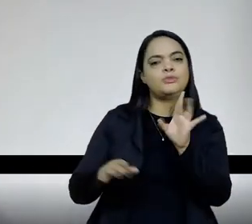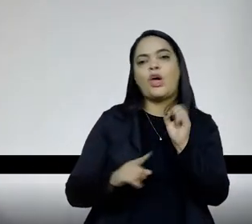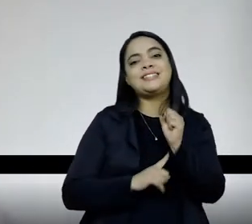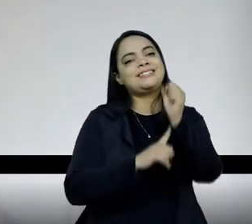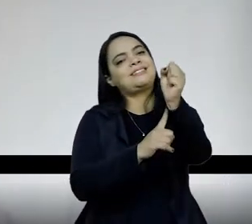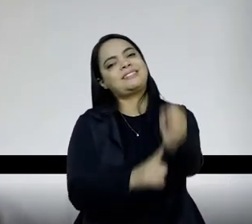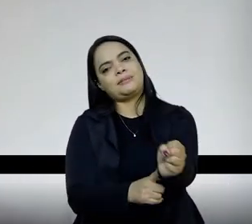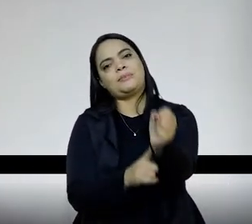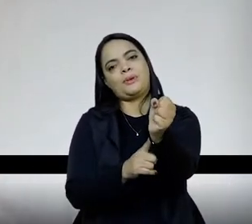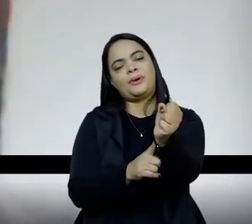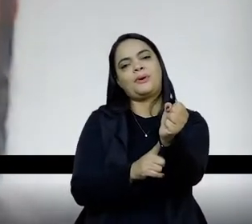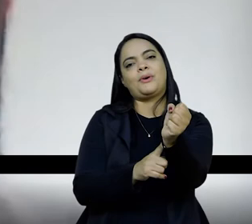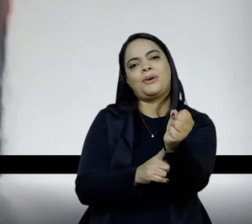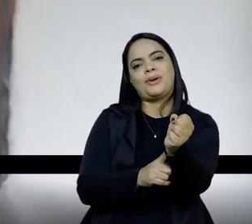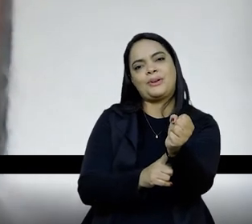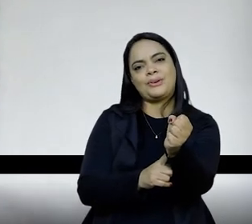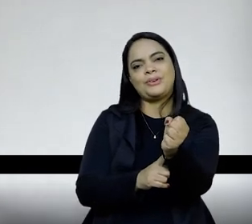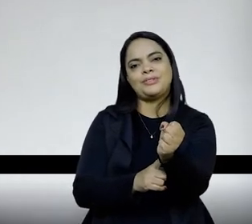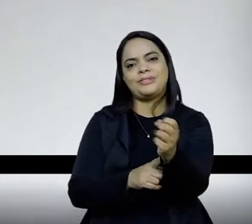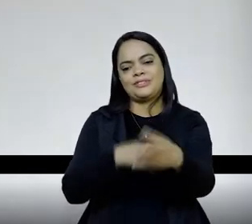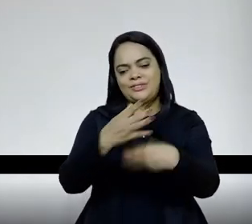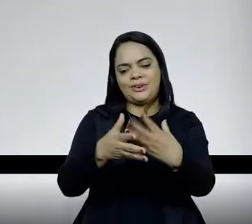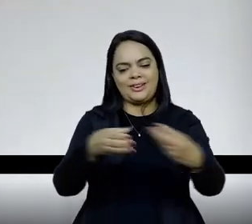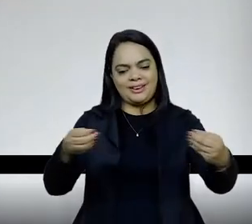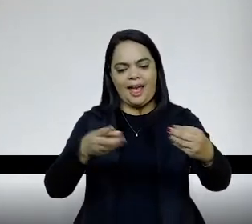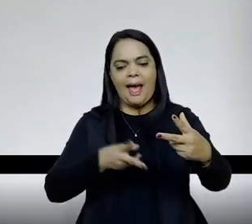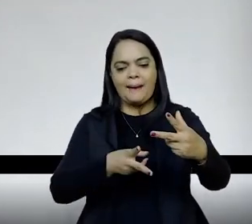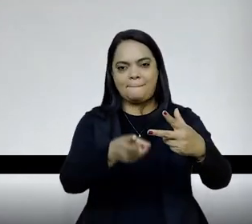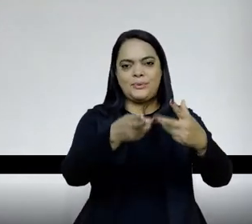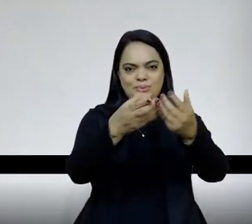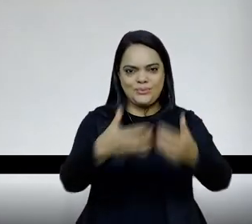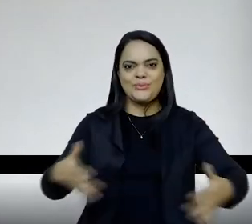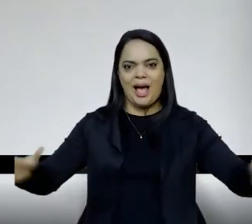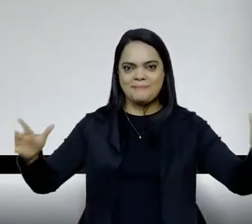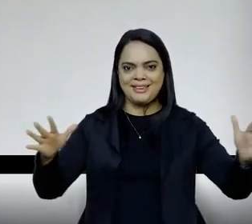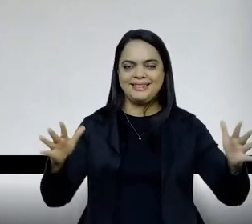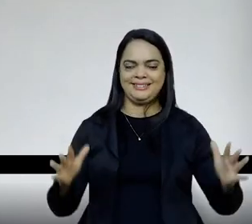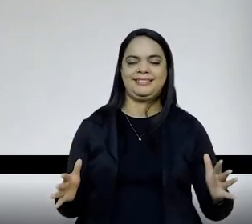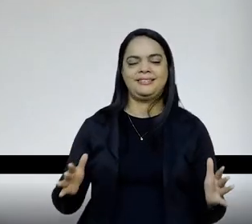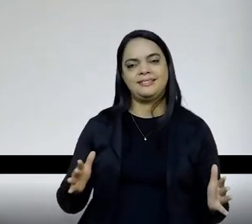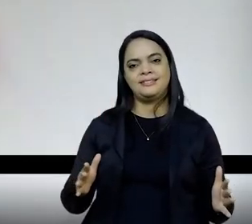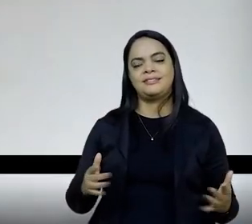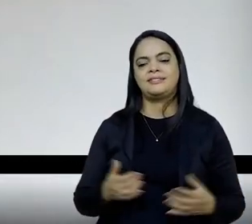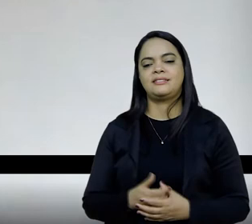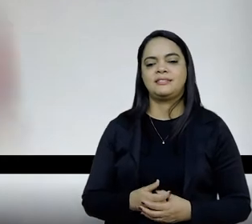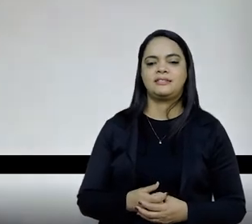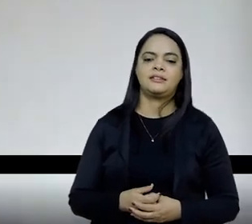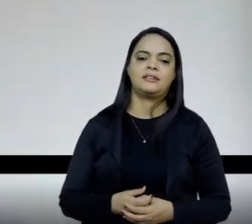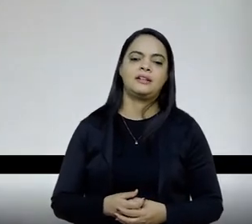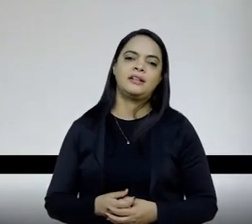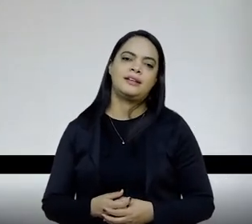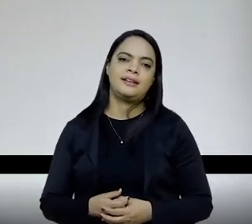tirar a, como é fala lá, a faixa, tirar a cobertura e